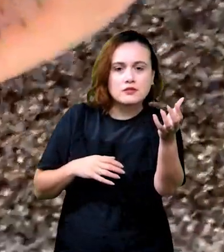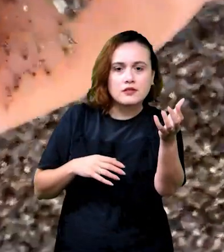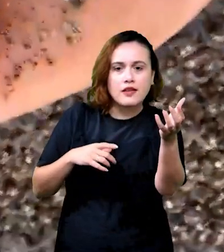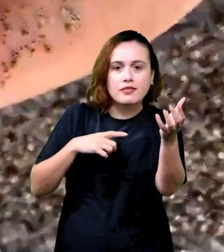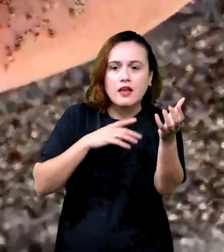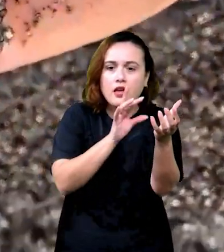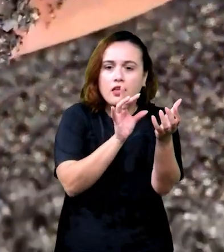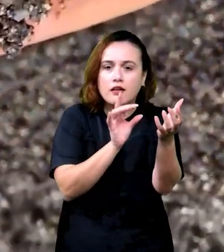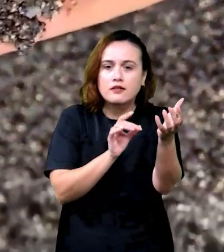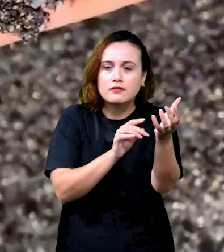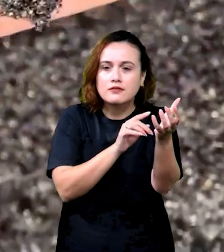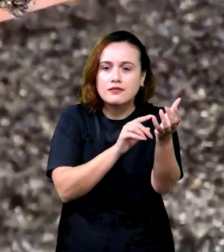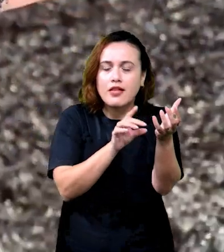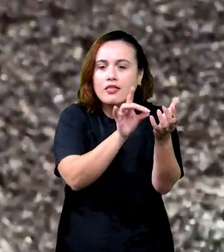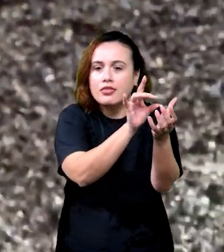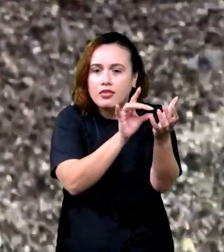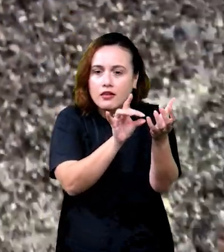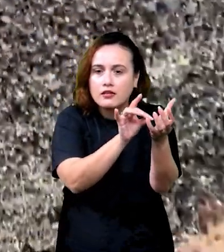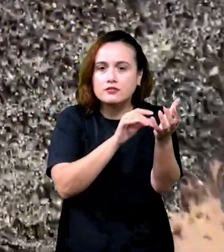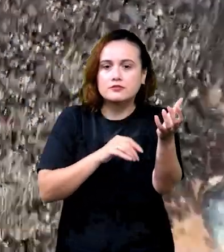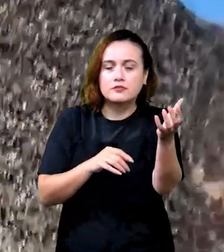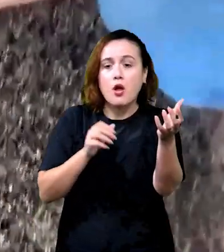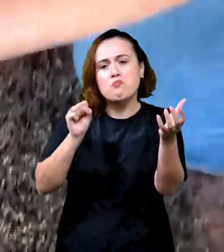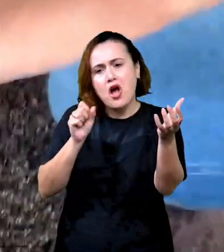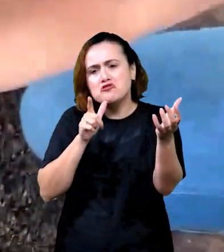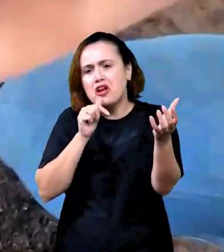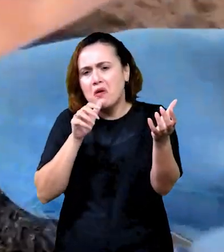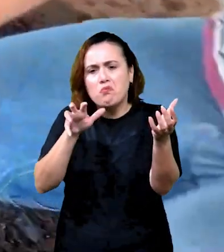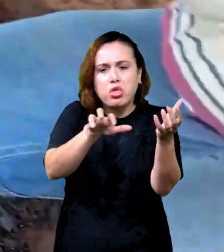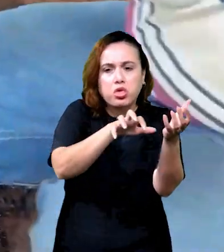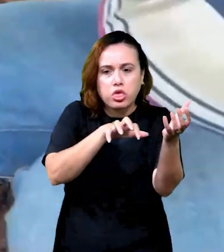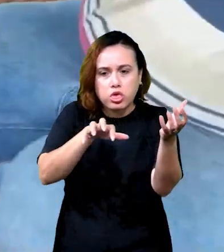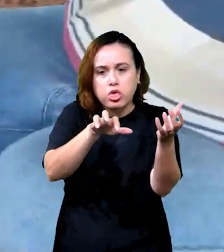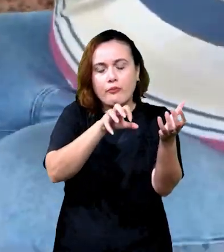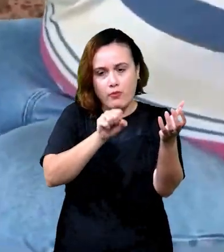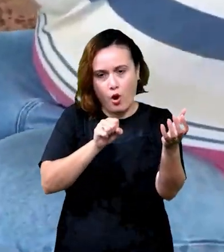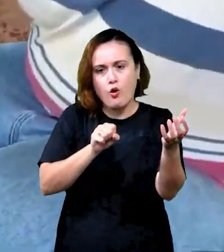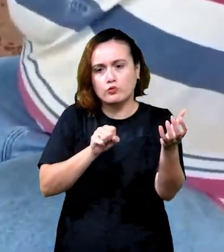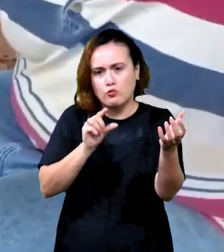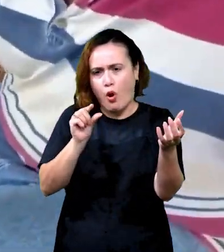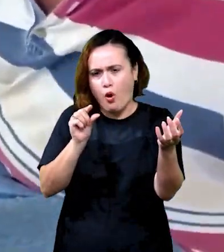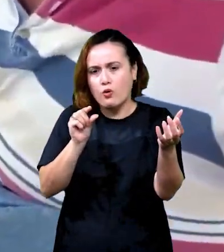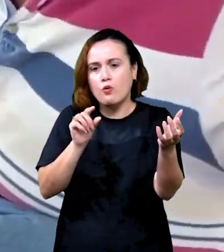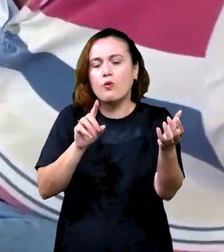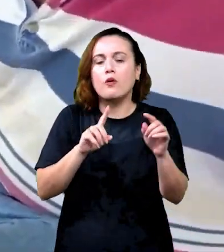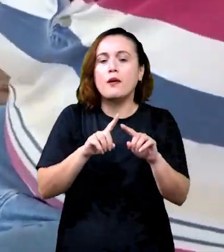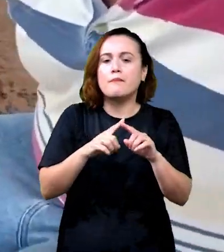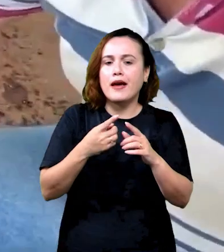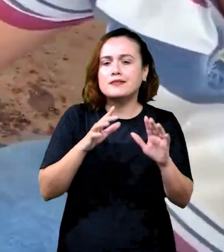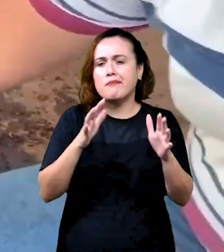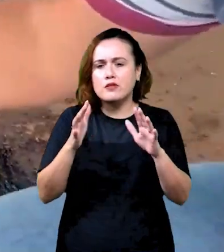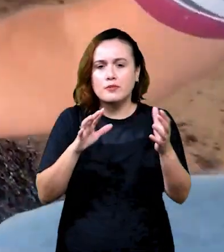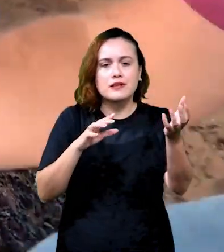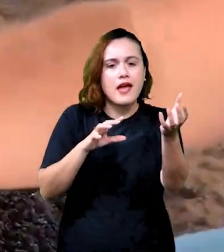O ponto é esse. Se quiser molhar mais um pouquinho, pode também. Mas, é